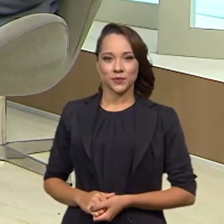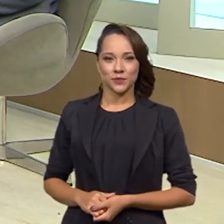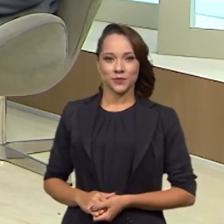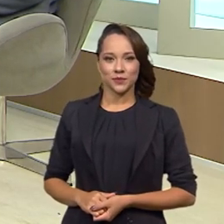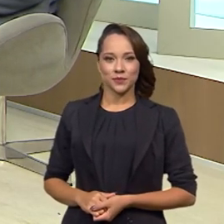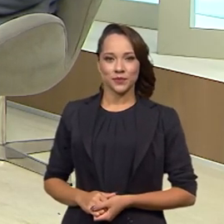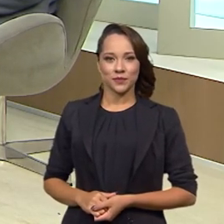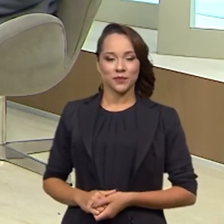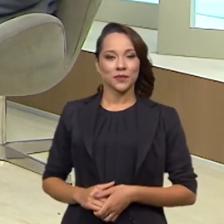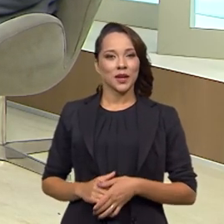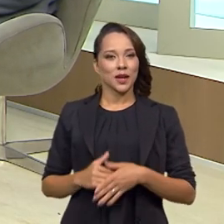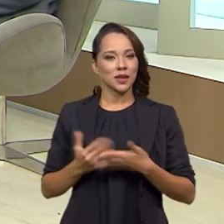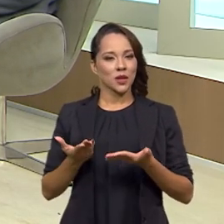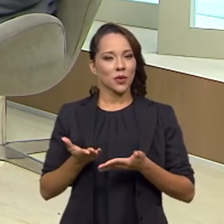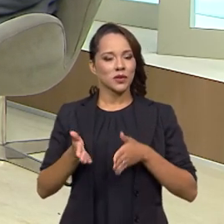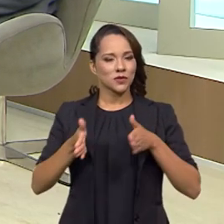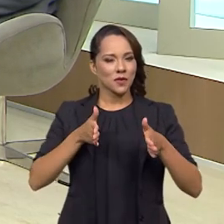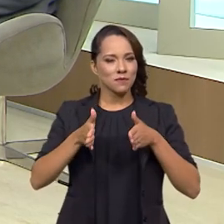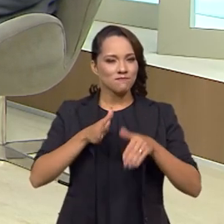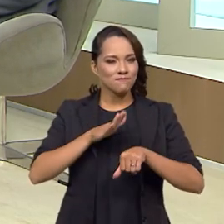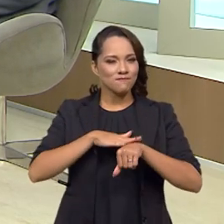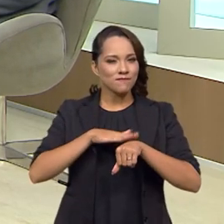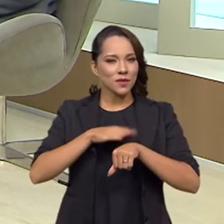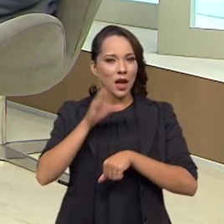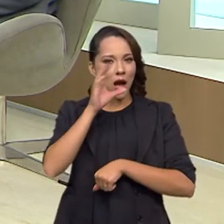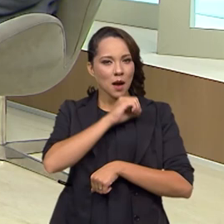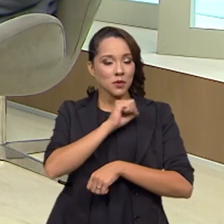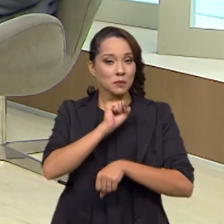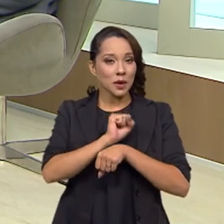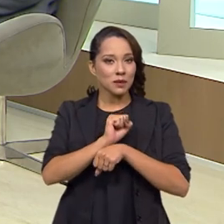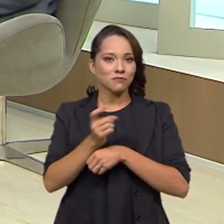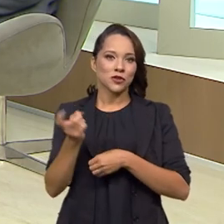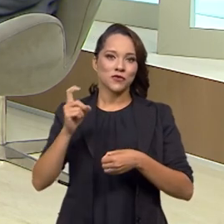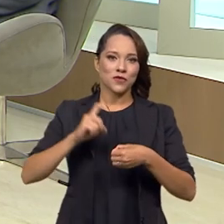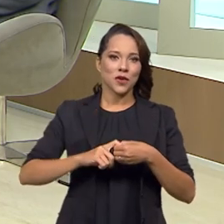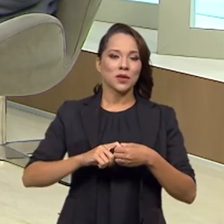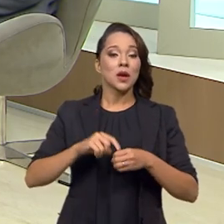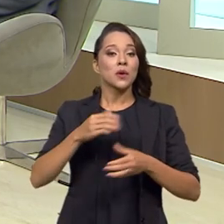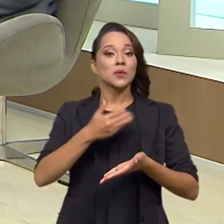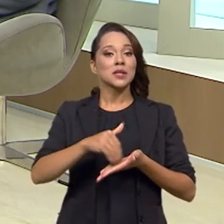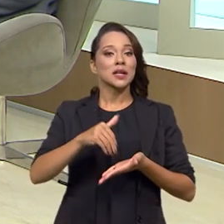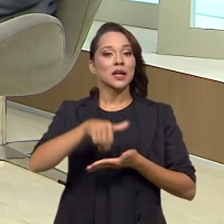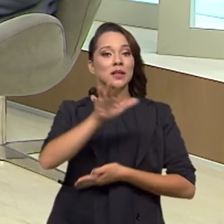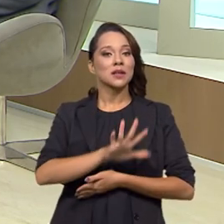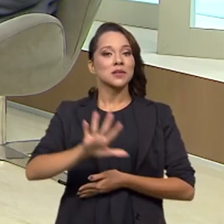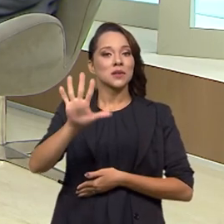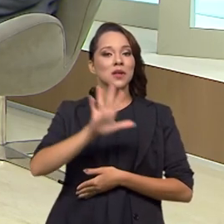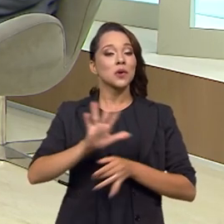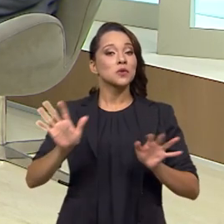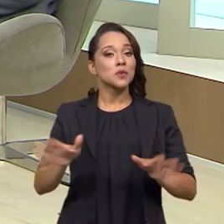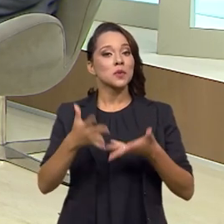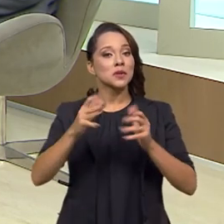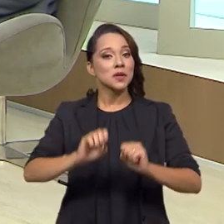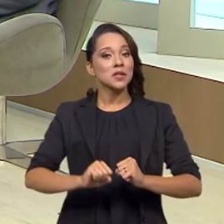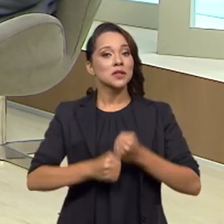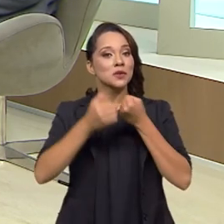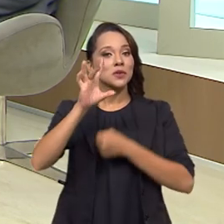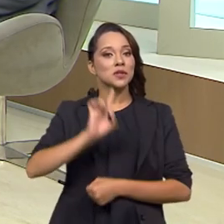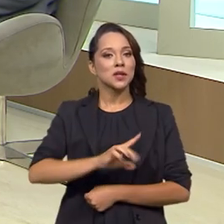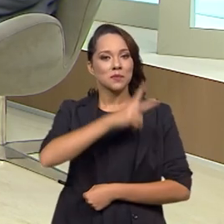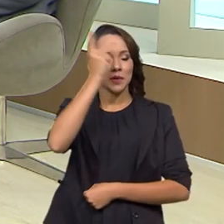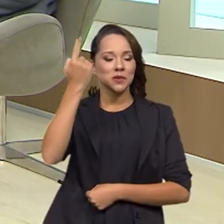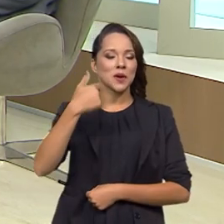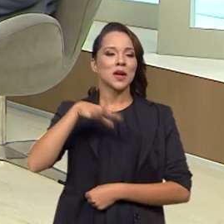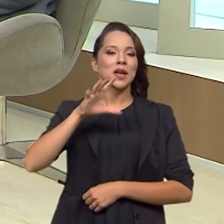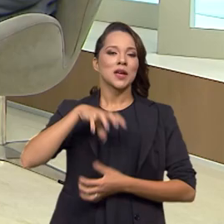Vamos fazer um rápido intervalo. Daqui a pouco voltamos aqui no Brasil em Pauta com o secretário nacional de promoção e defesa dos direitos da